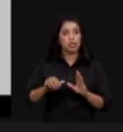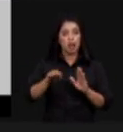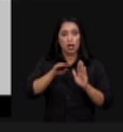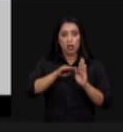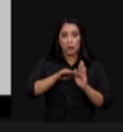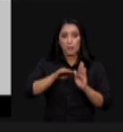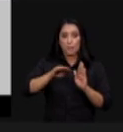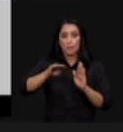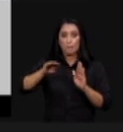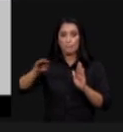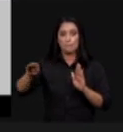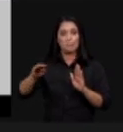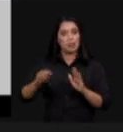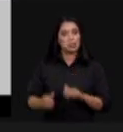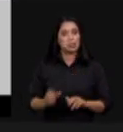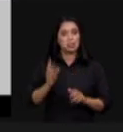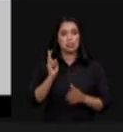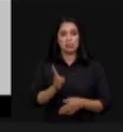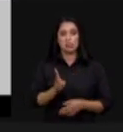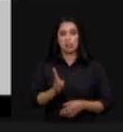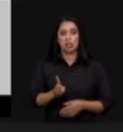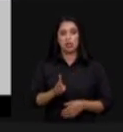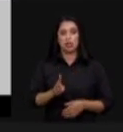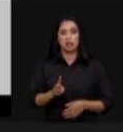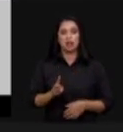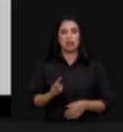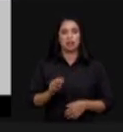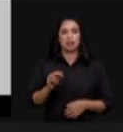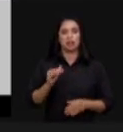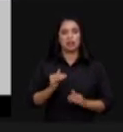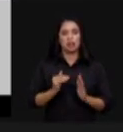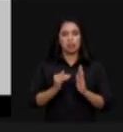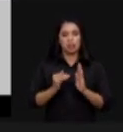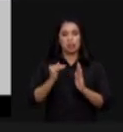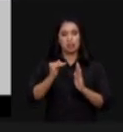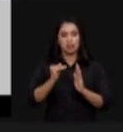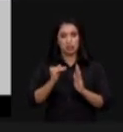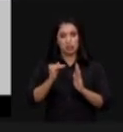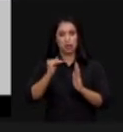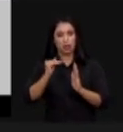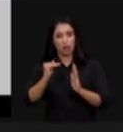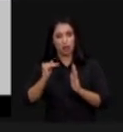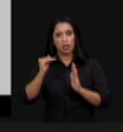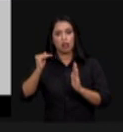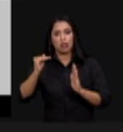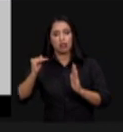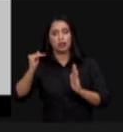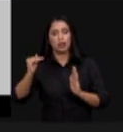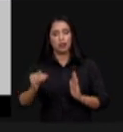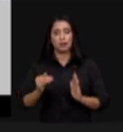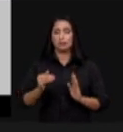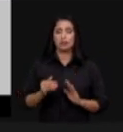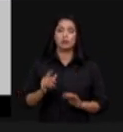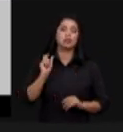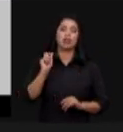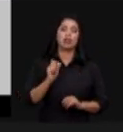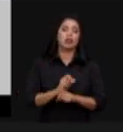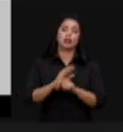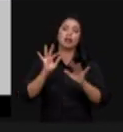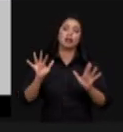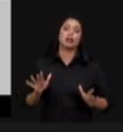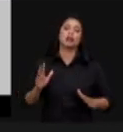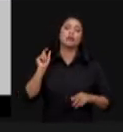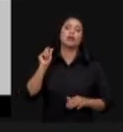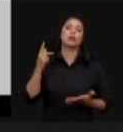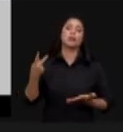positiva para as renováveis nós crescemos em energia renovável isso tem uma razão uma razão muito clara que